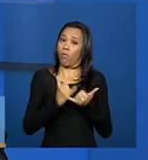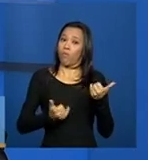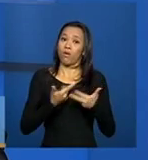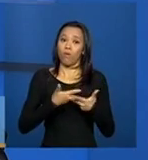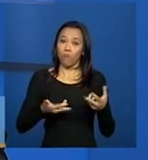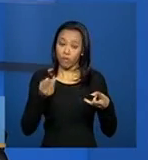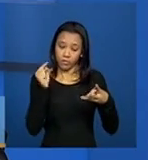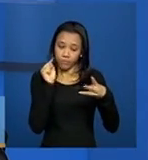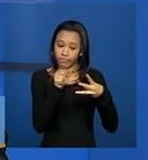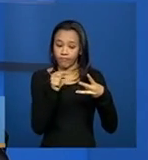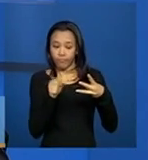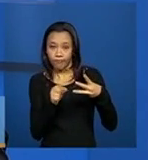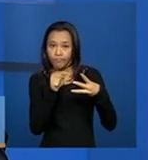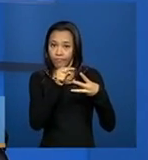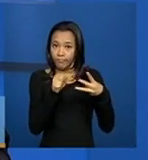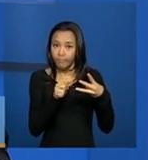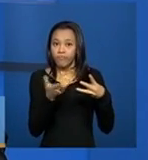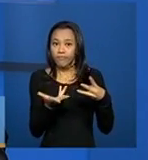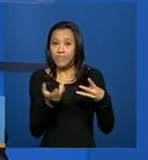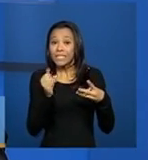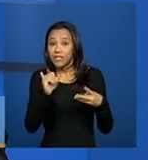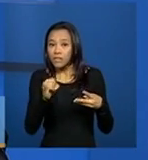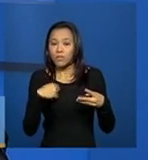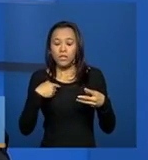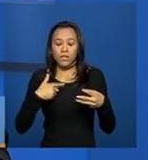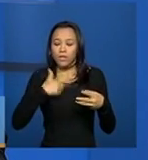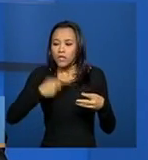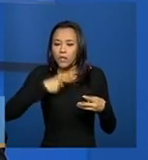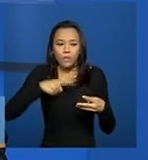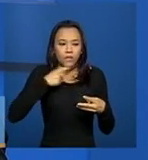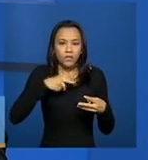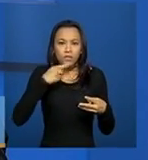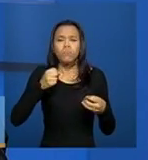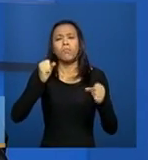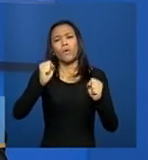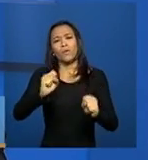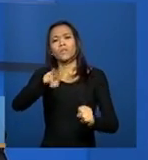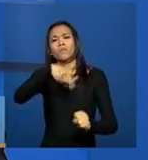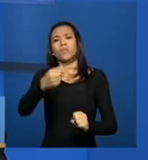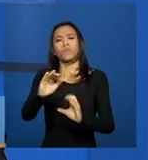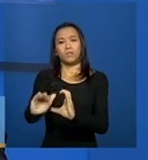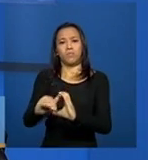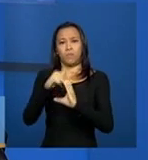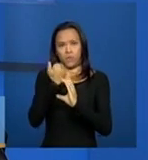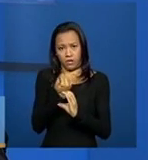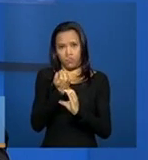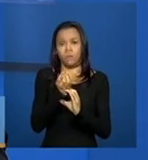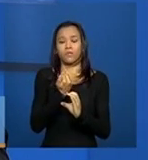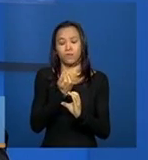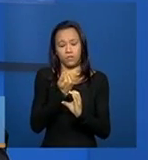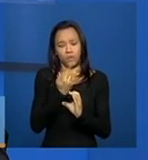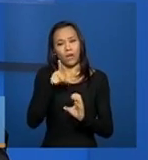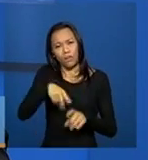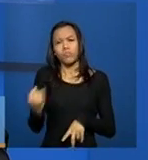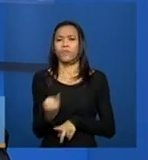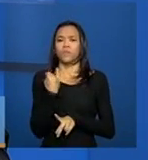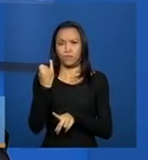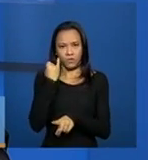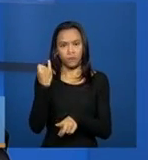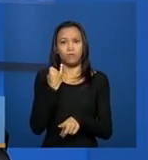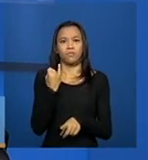perceber que ainda tem dificuldade, que não consegue acessar, nos encaminhe o e-mail com o print das telas. É muito importante